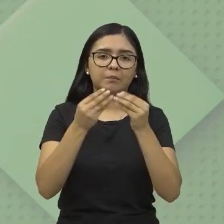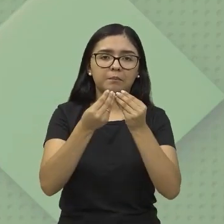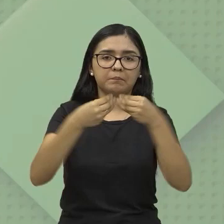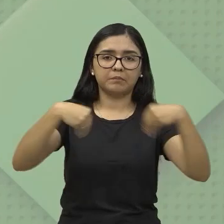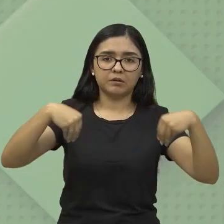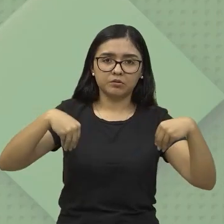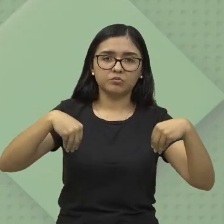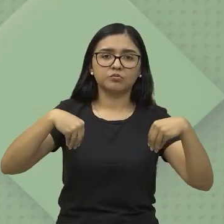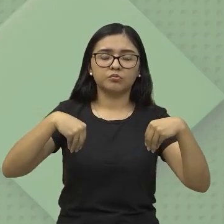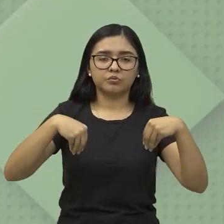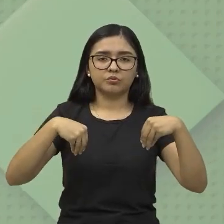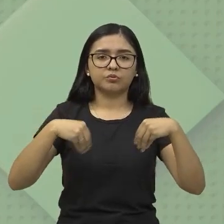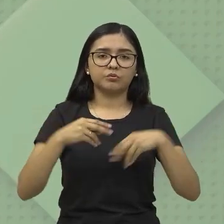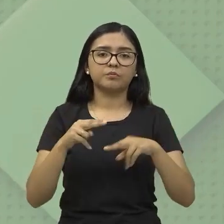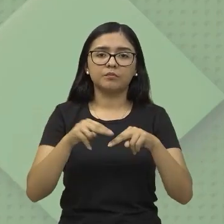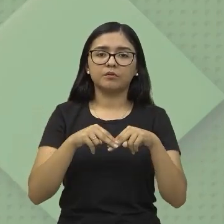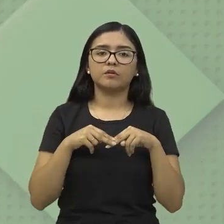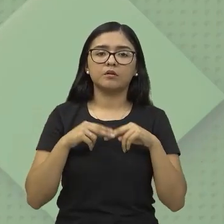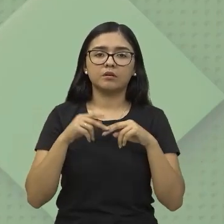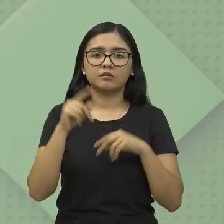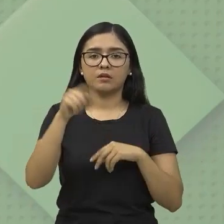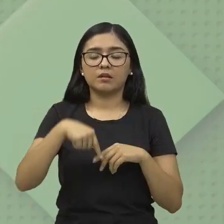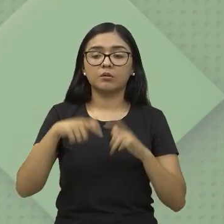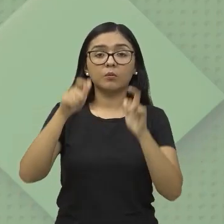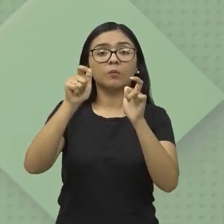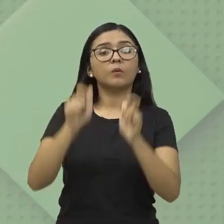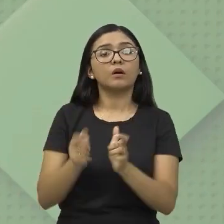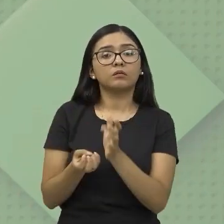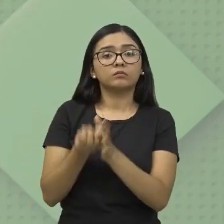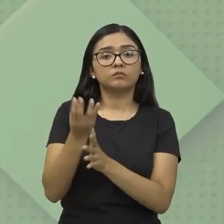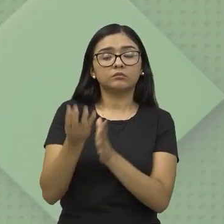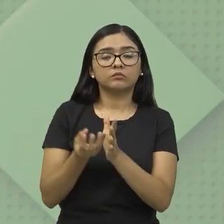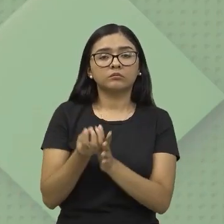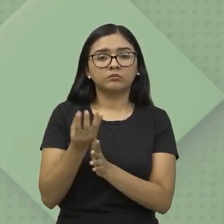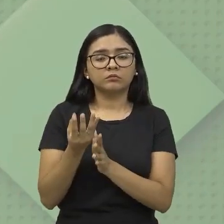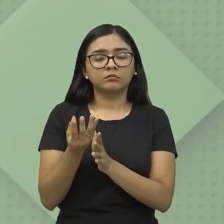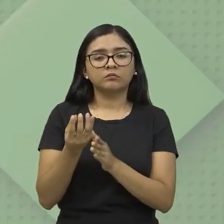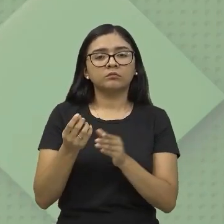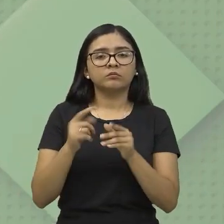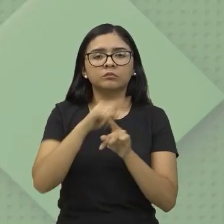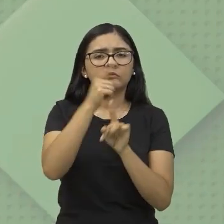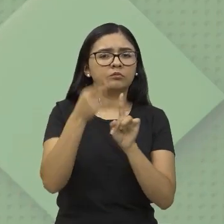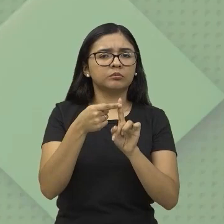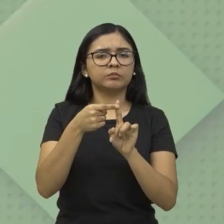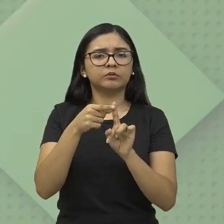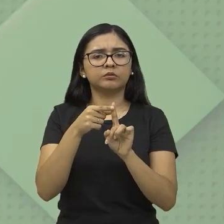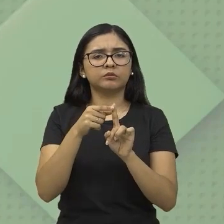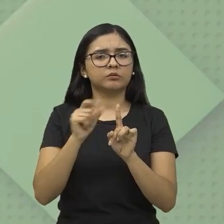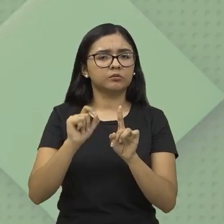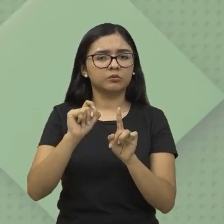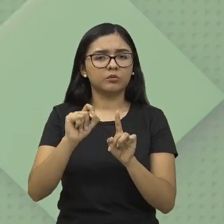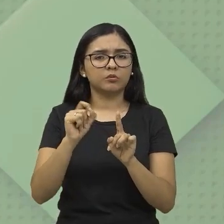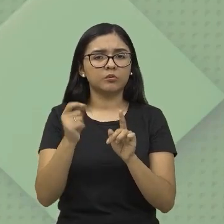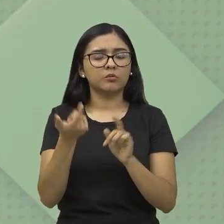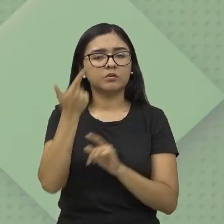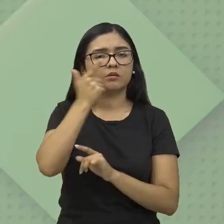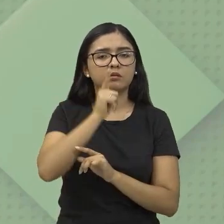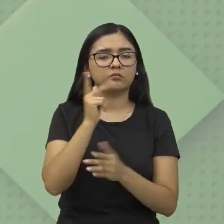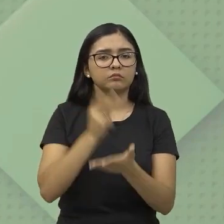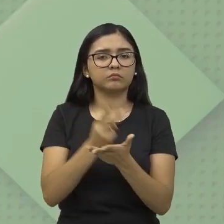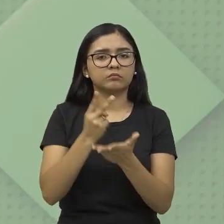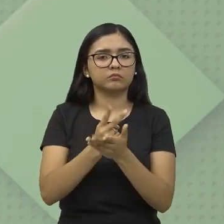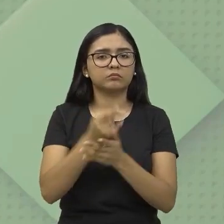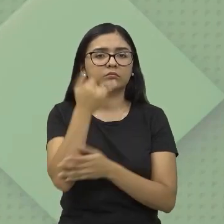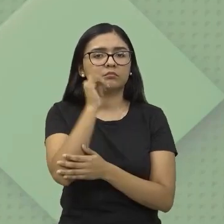catástrofe, porque ela foi implantada e o objetivo, né, que era de conseguir manter a energia elétrica